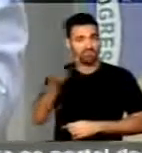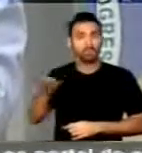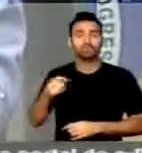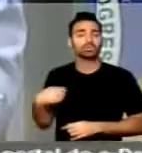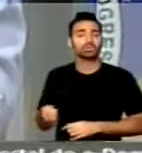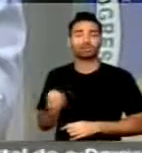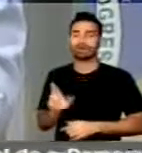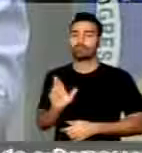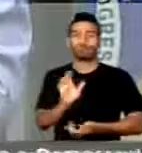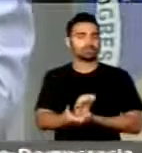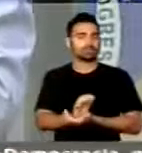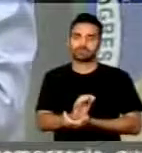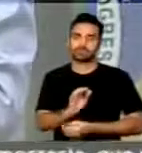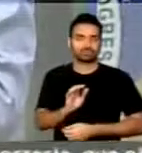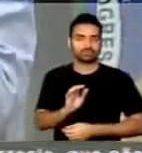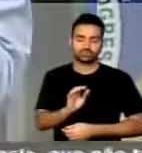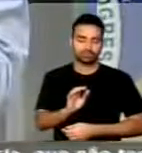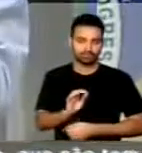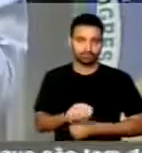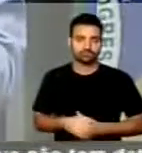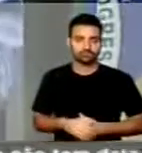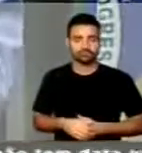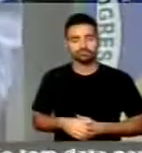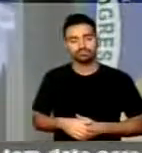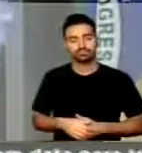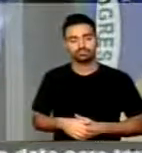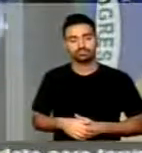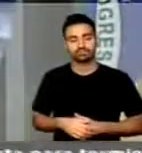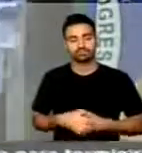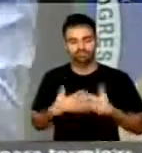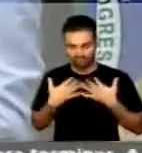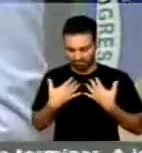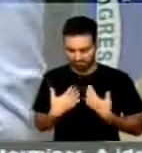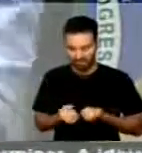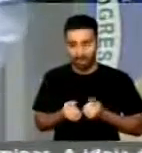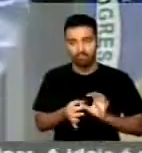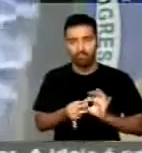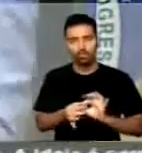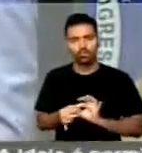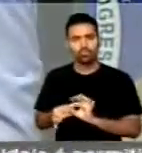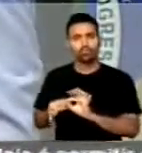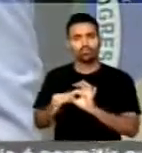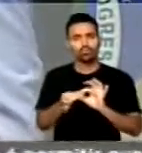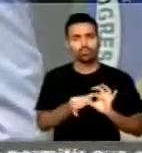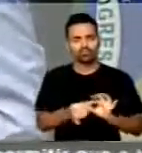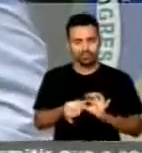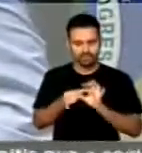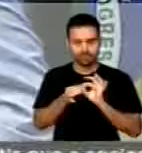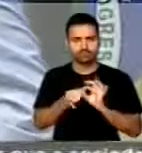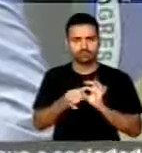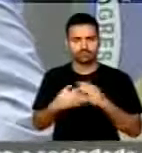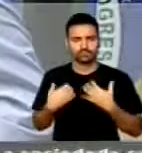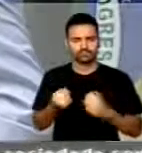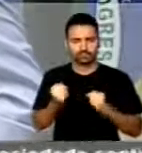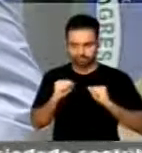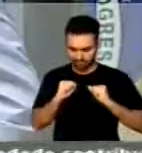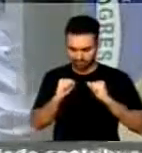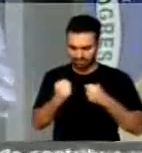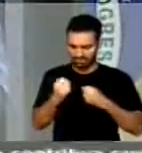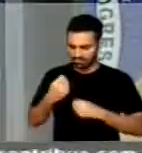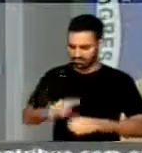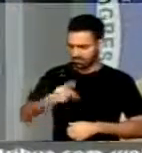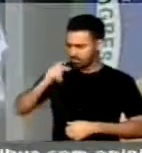do povo deste país, vamos nos juntar, vamos nos unir e vamos defender este país.